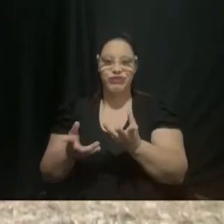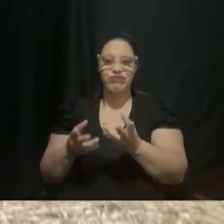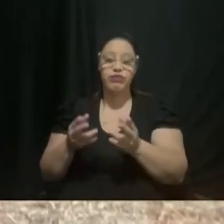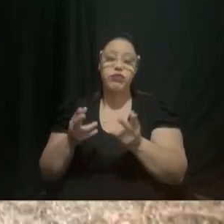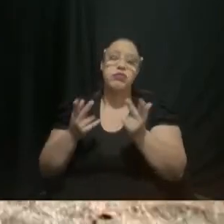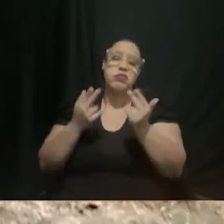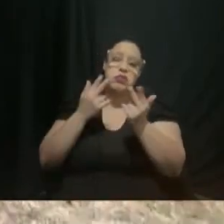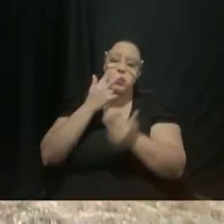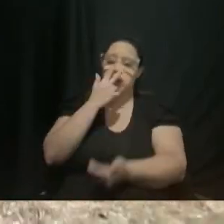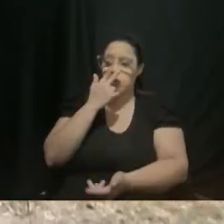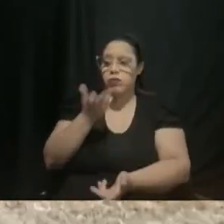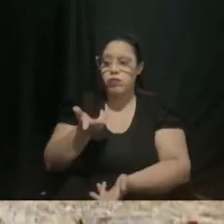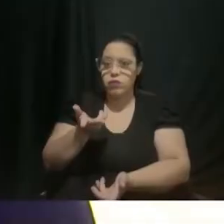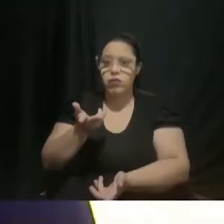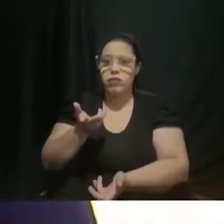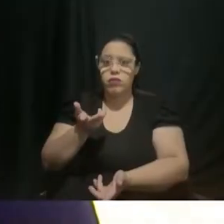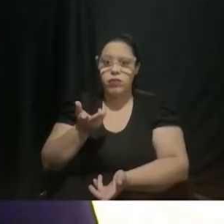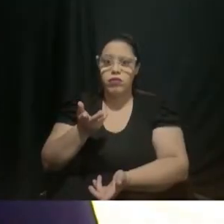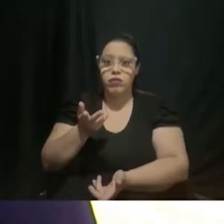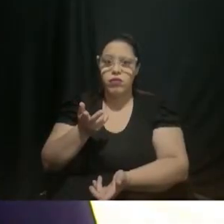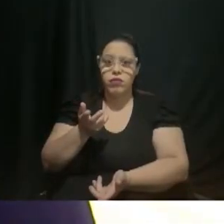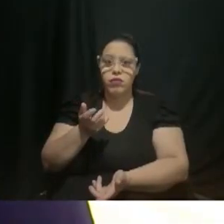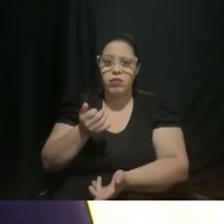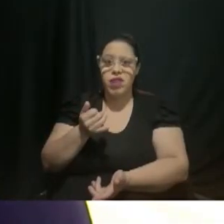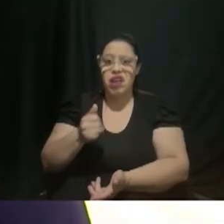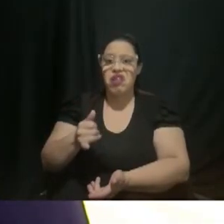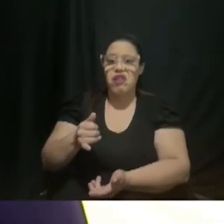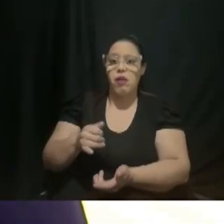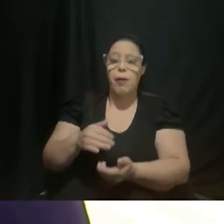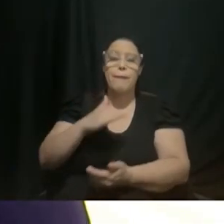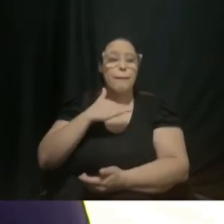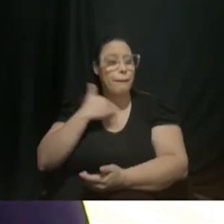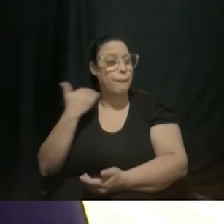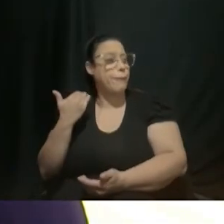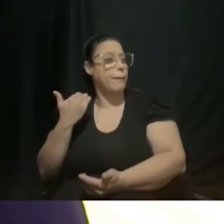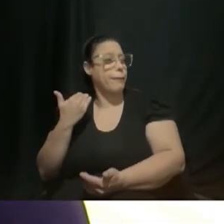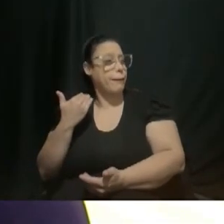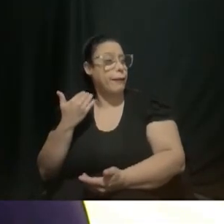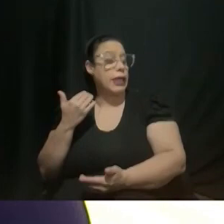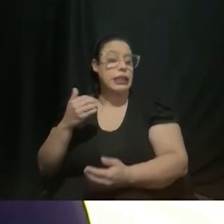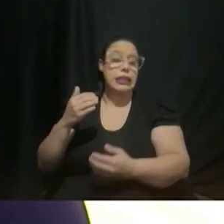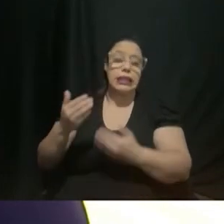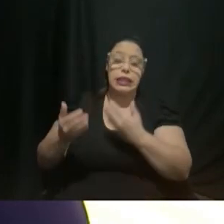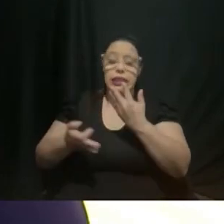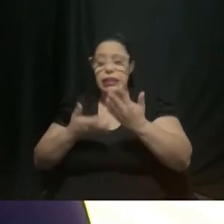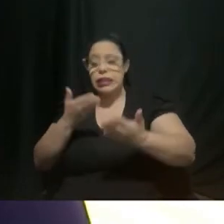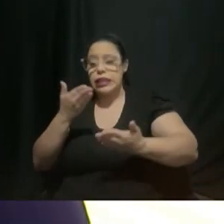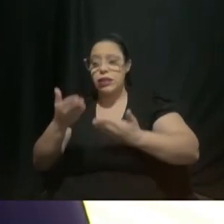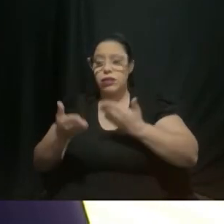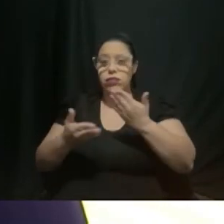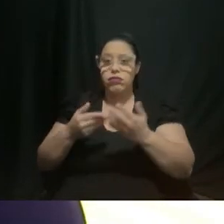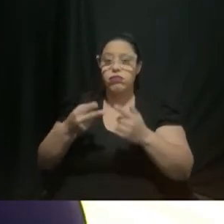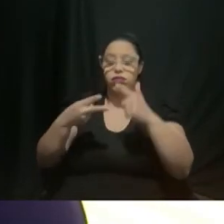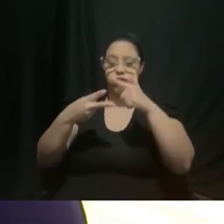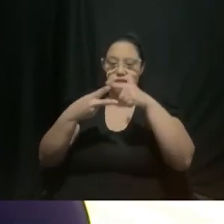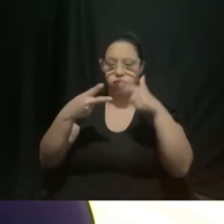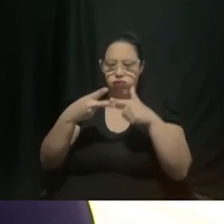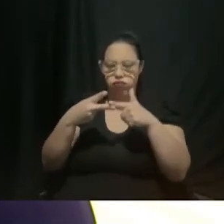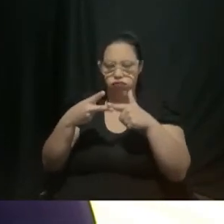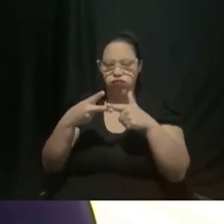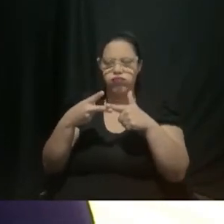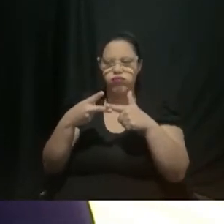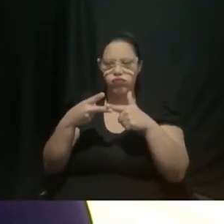o número de óbitos tem bastante envolvimento desses dois fatores de risco que é velocidade